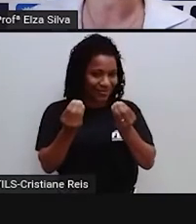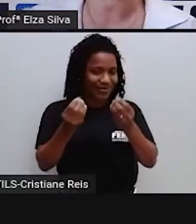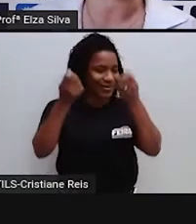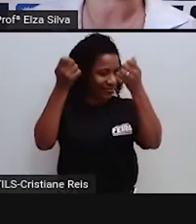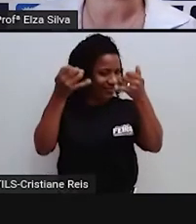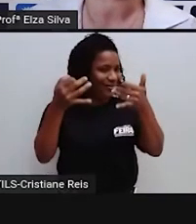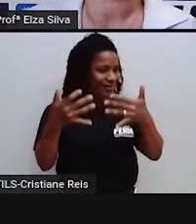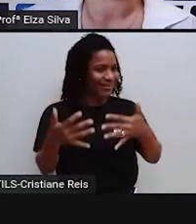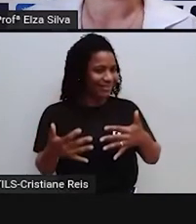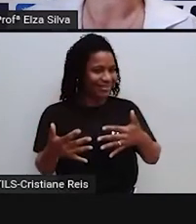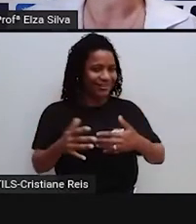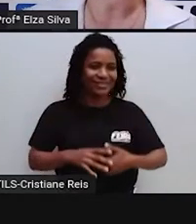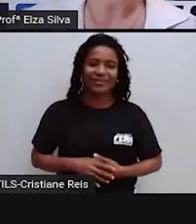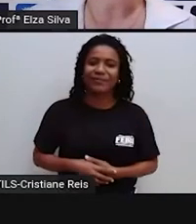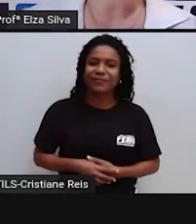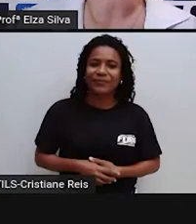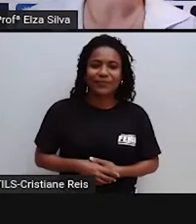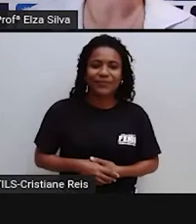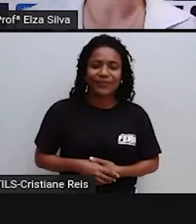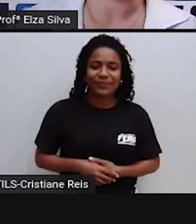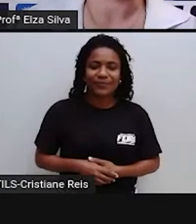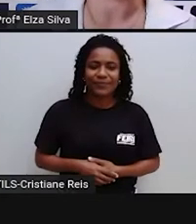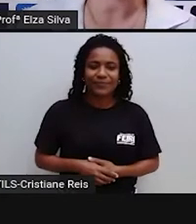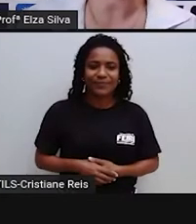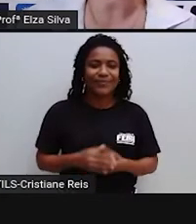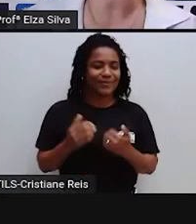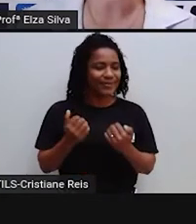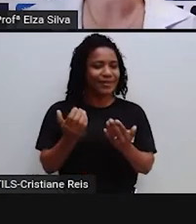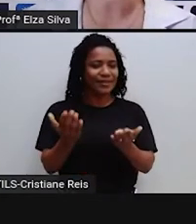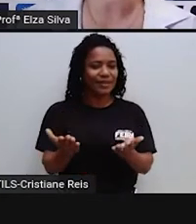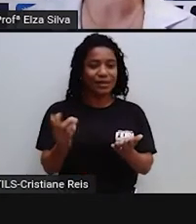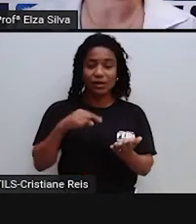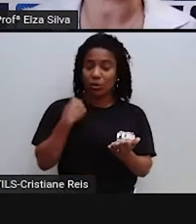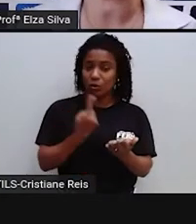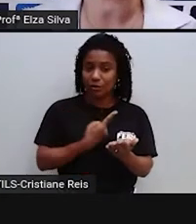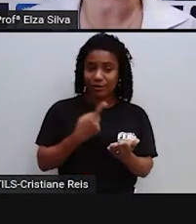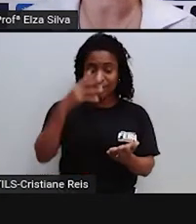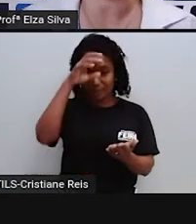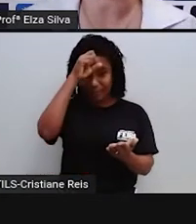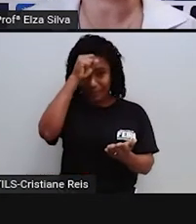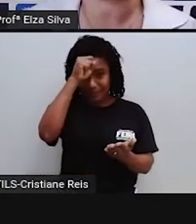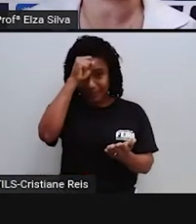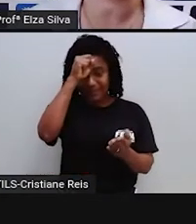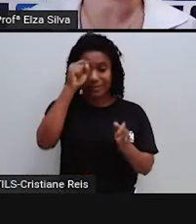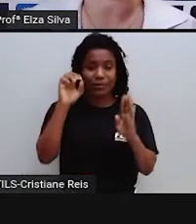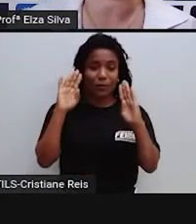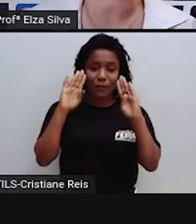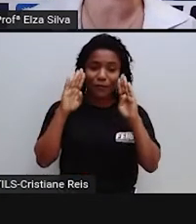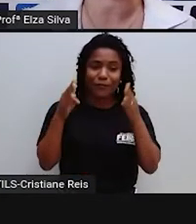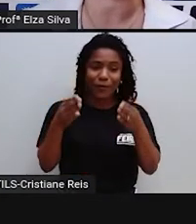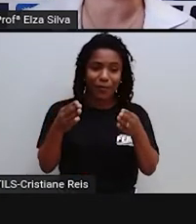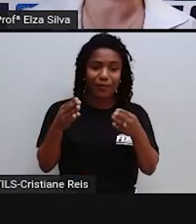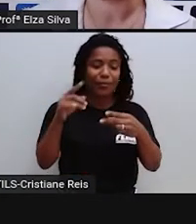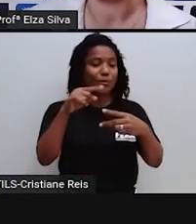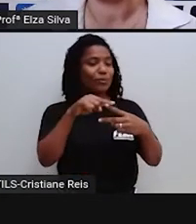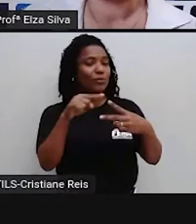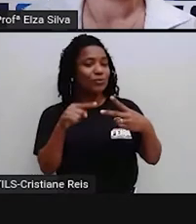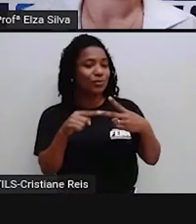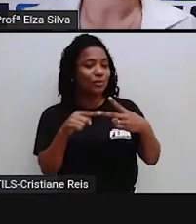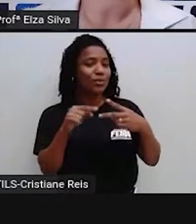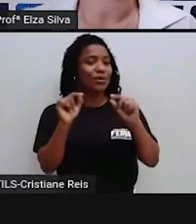Let's go! What are you going to learn today? O que nós vamos aprender exatamente sobre o relato pessoal?